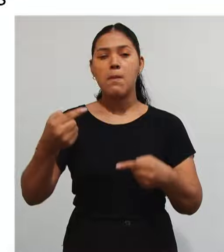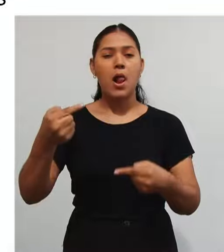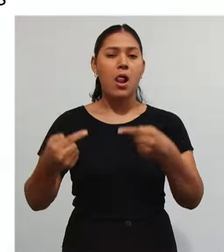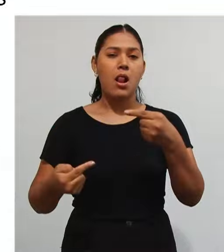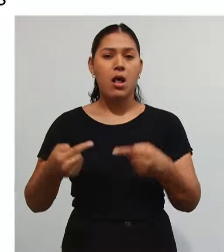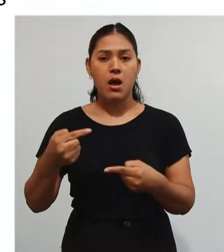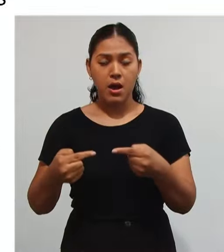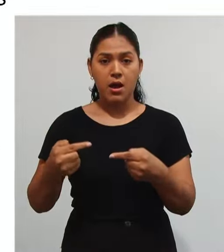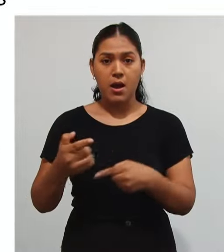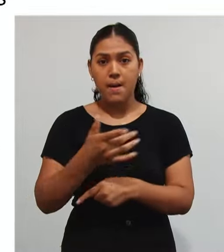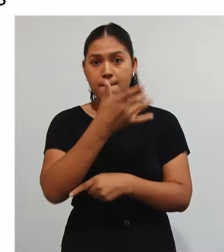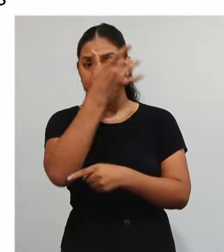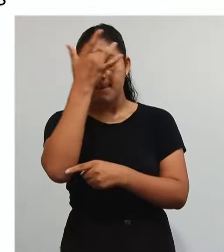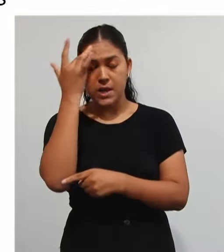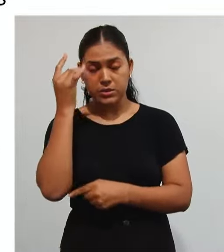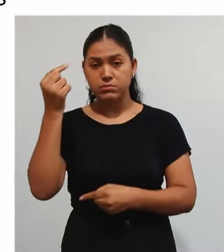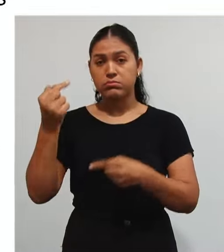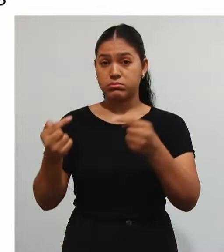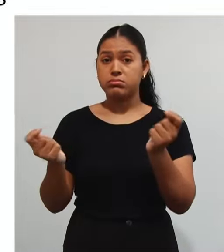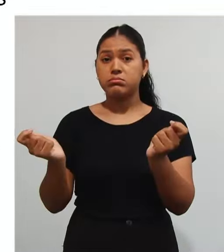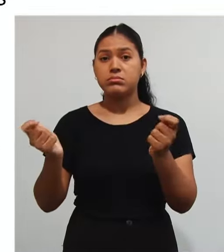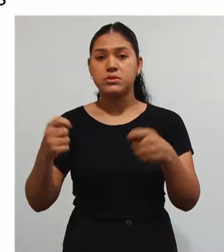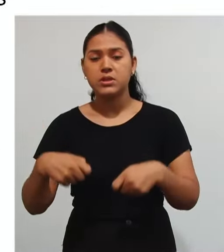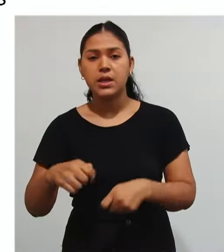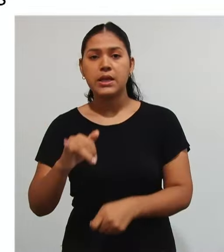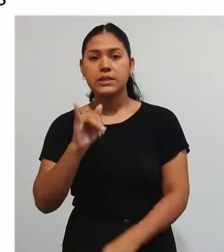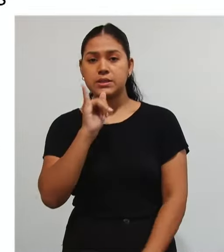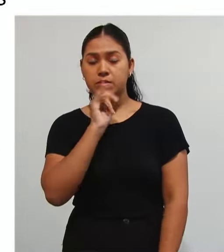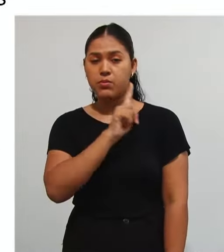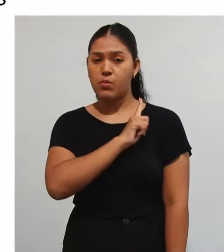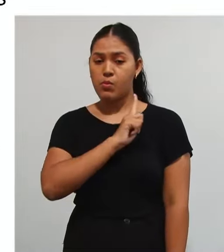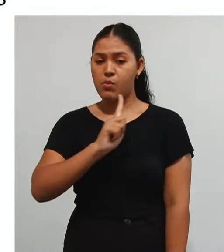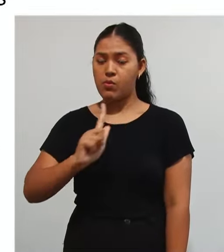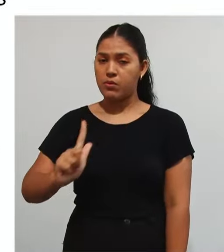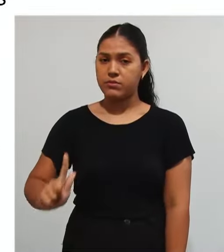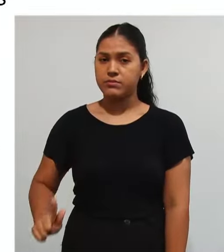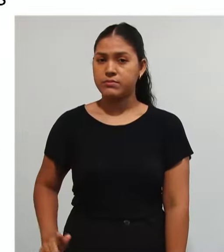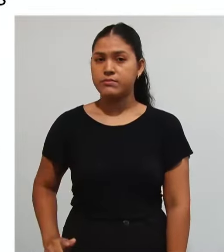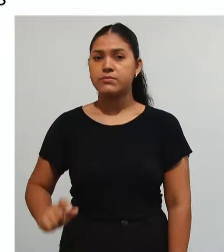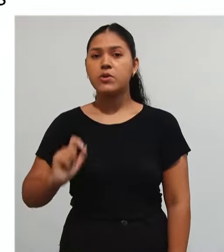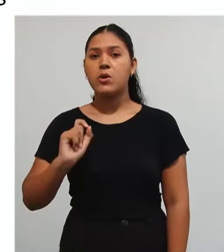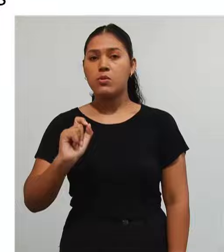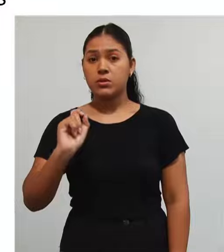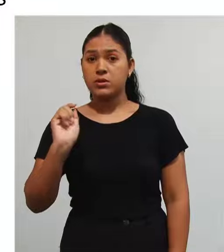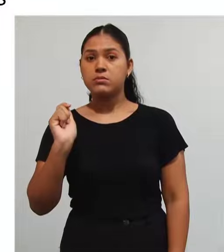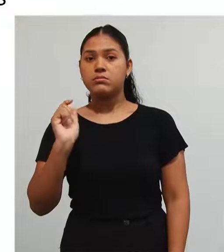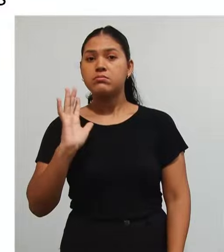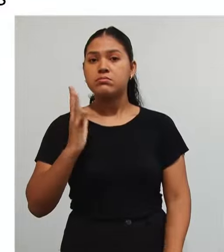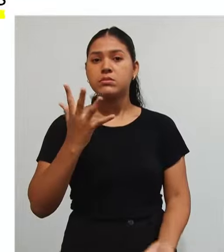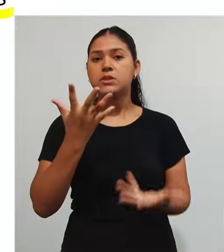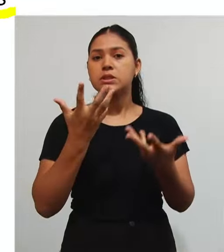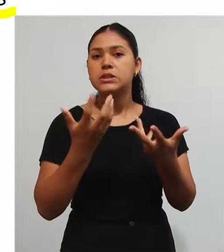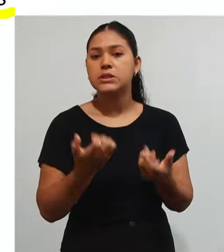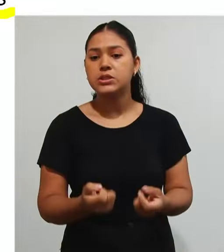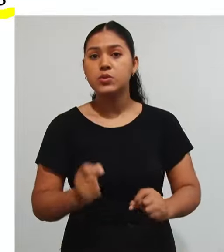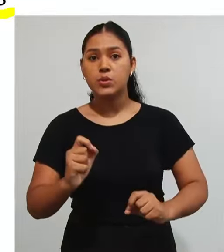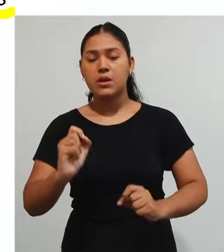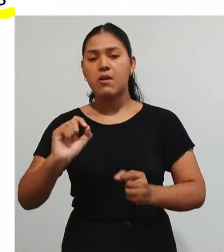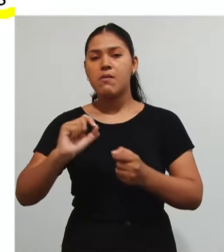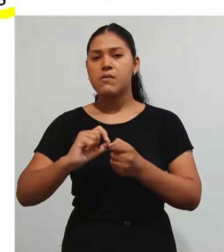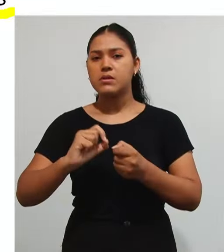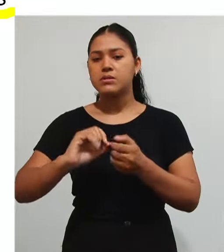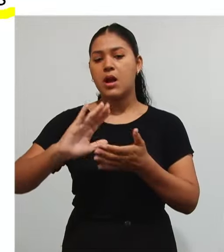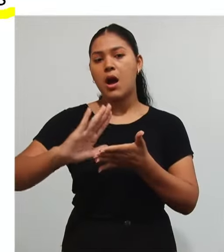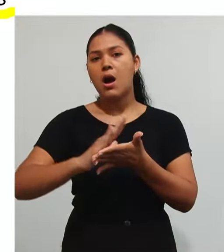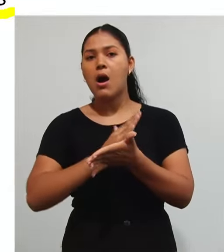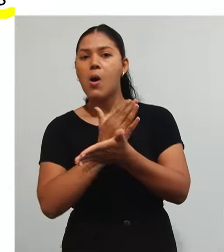esses pressupostos Dessa forma O governo Se compromete a realizar Determinadas